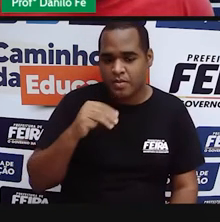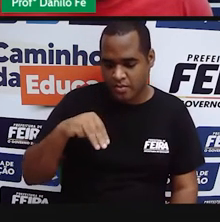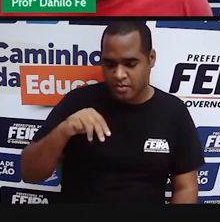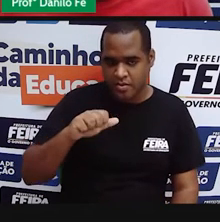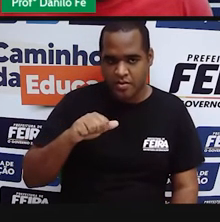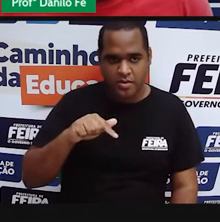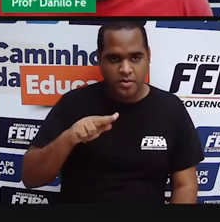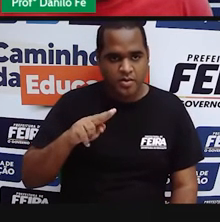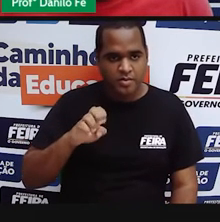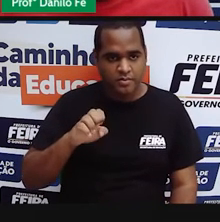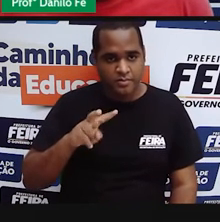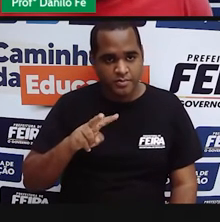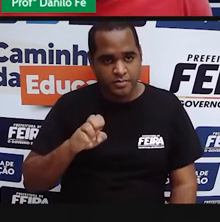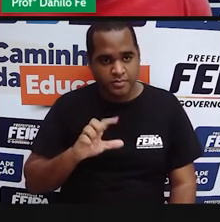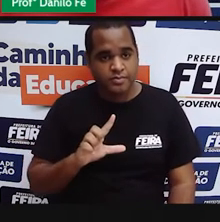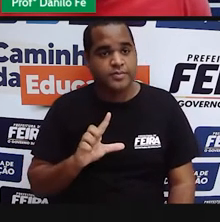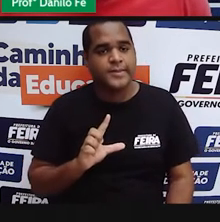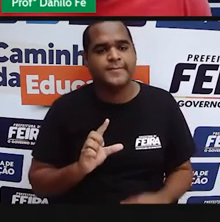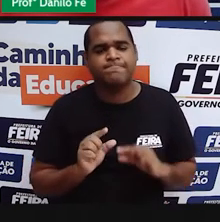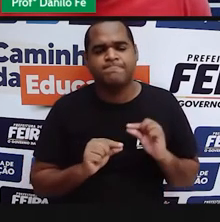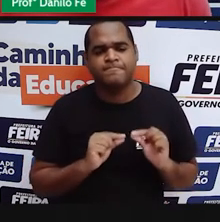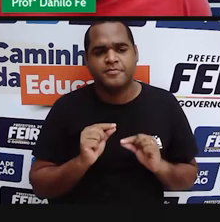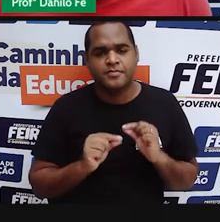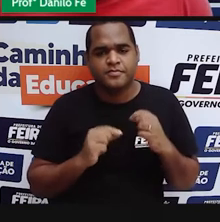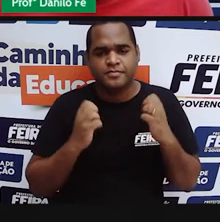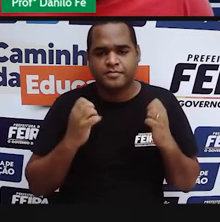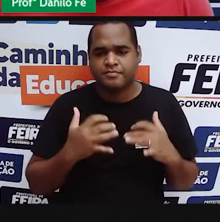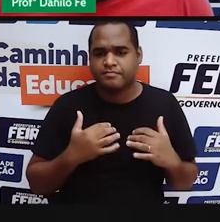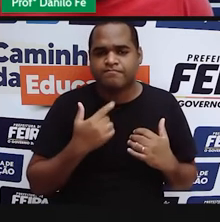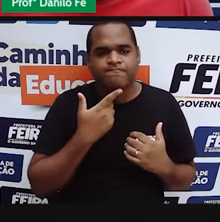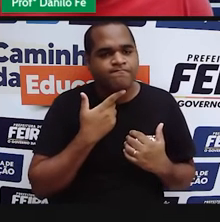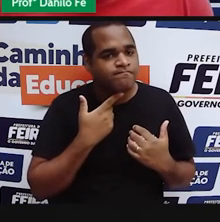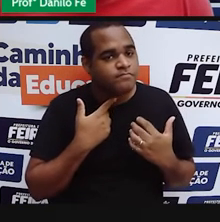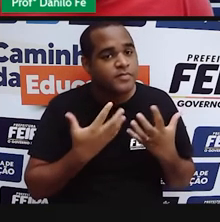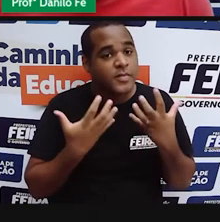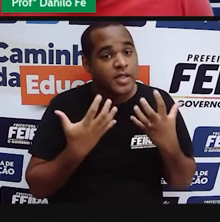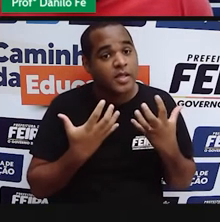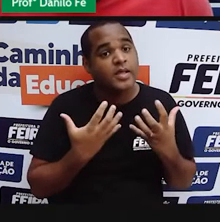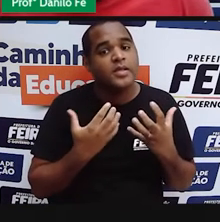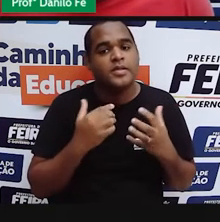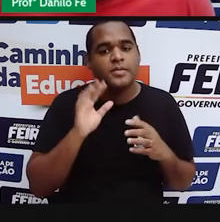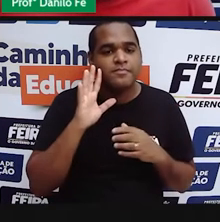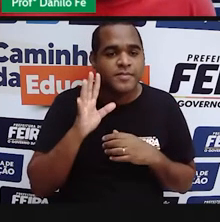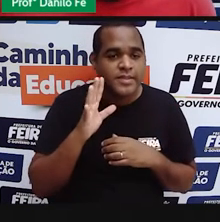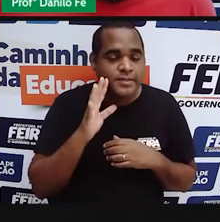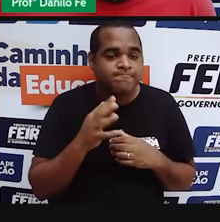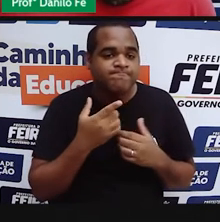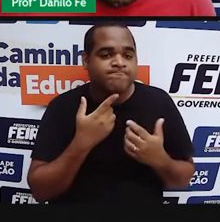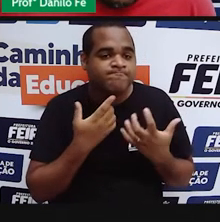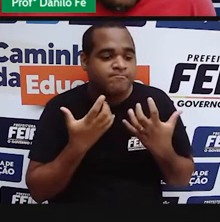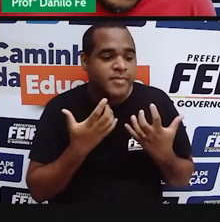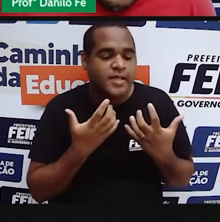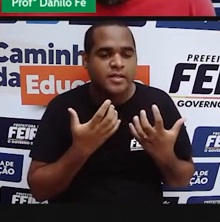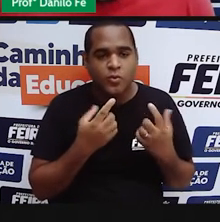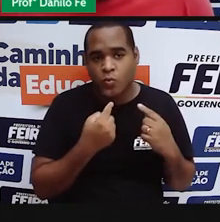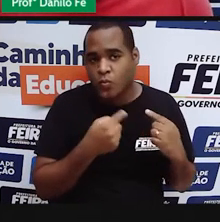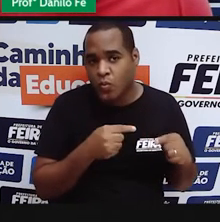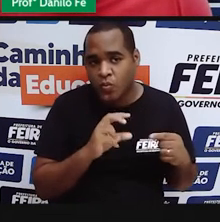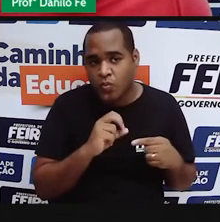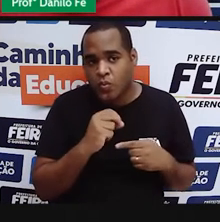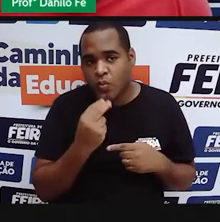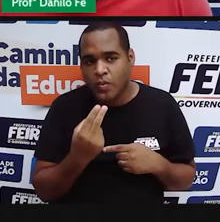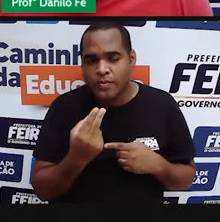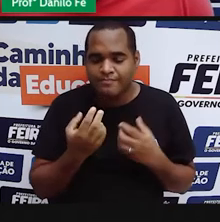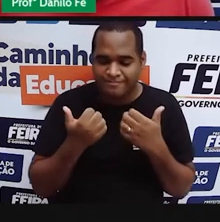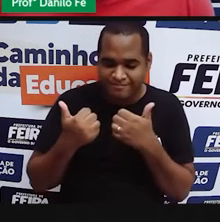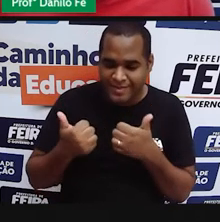segundo o pensamento de Maquiavel, tivesse a capacidade de dosar tanto a hora de fazer o bem quanto a hora de